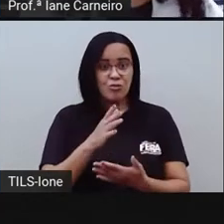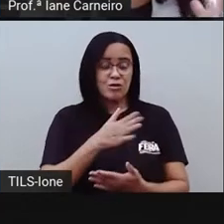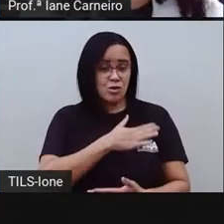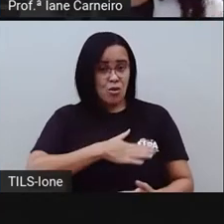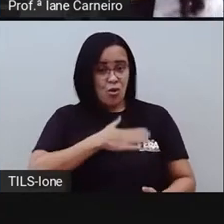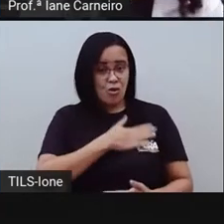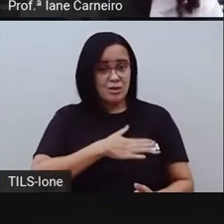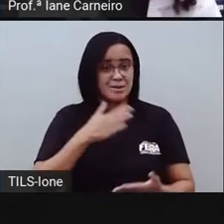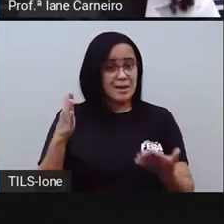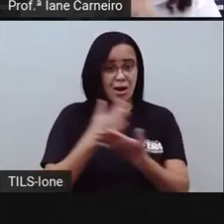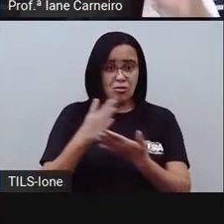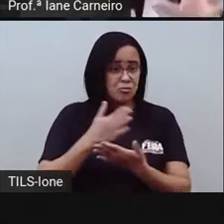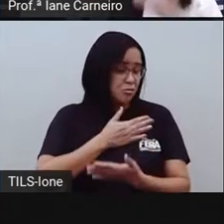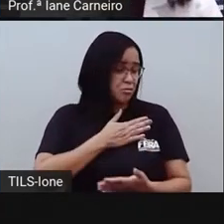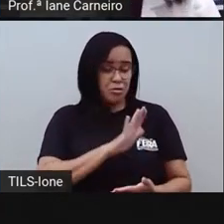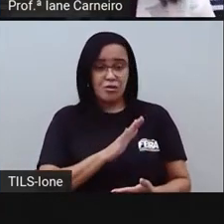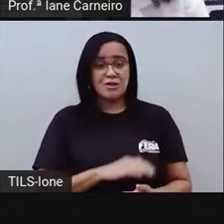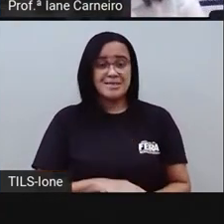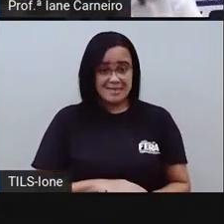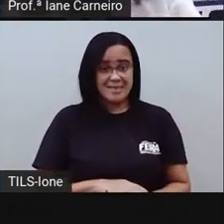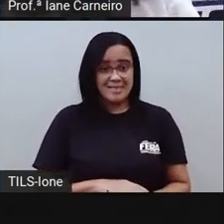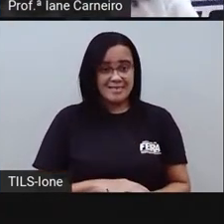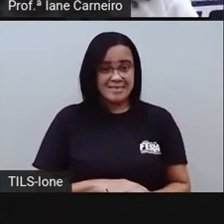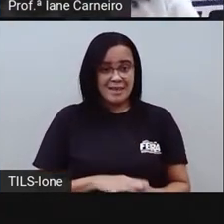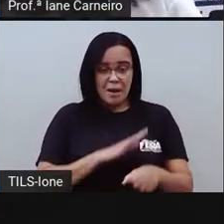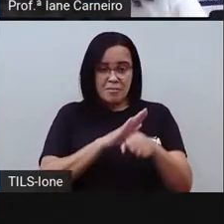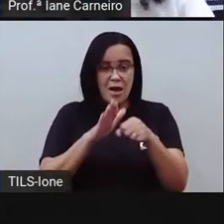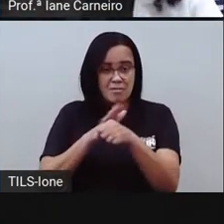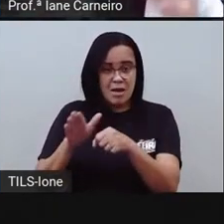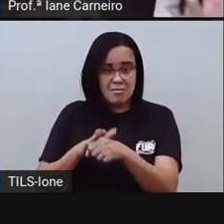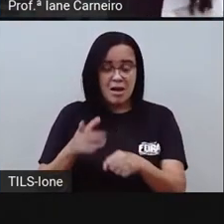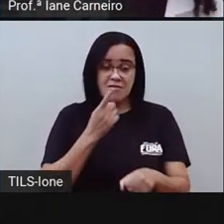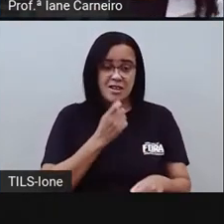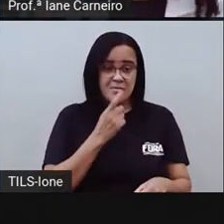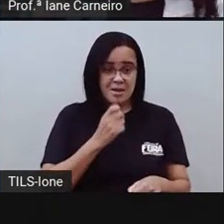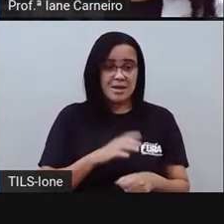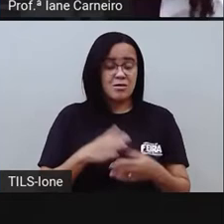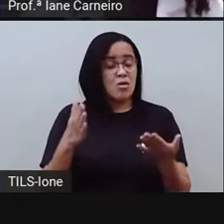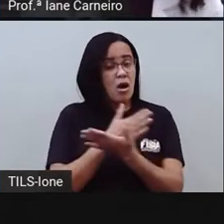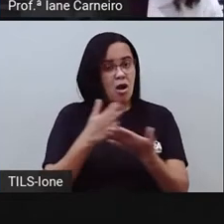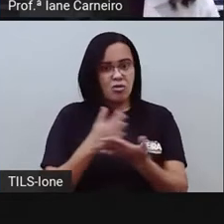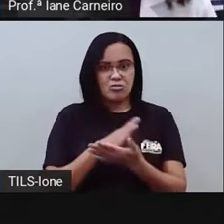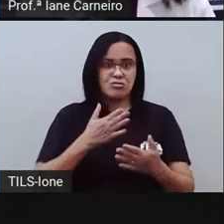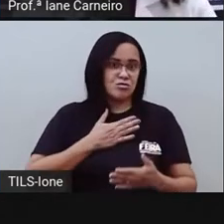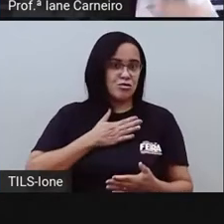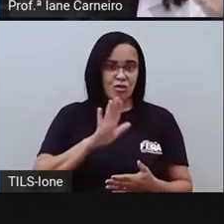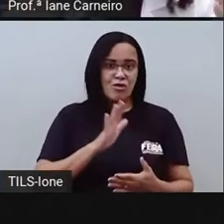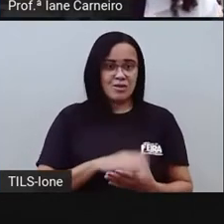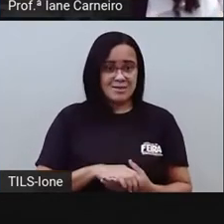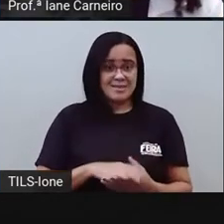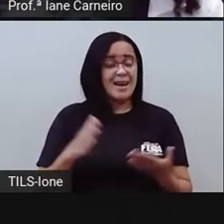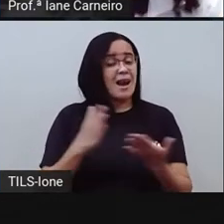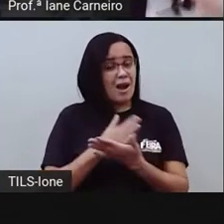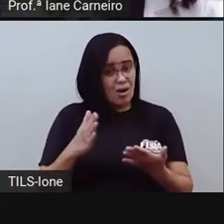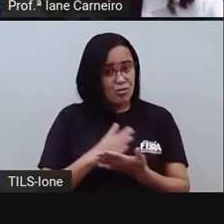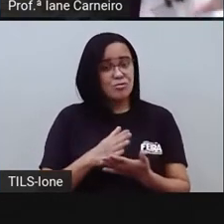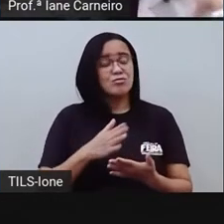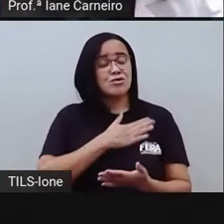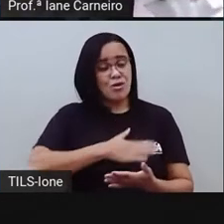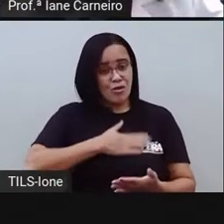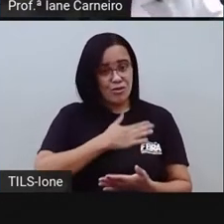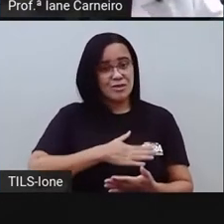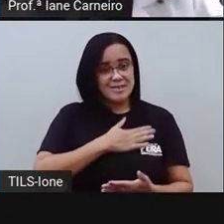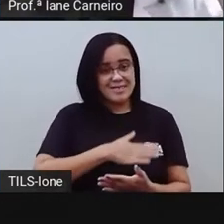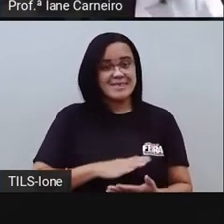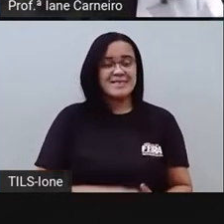gosta de tomate? Vai ter uns que vão gostar de tomate e outros não. Se eu perguntar aqui, quem gosta do dia, da